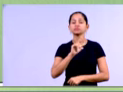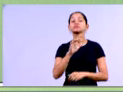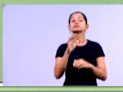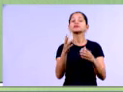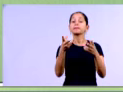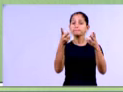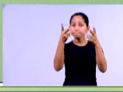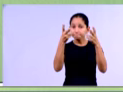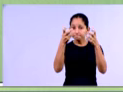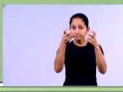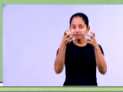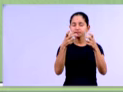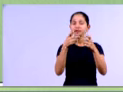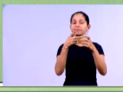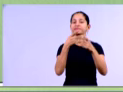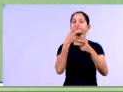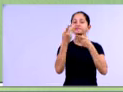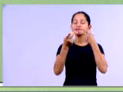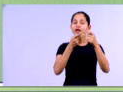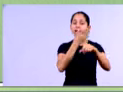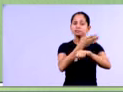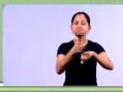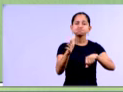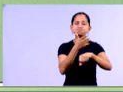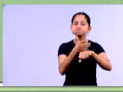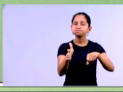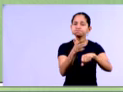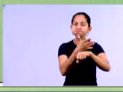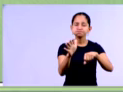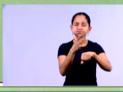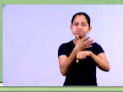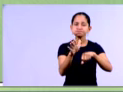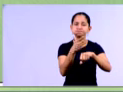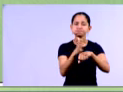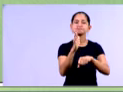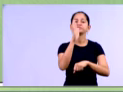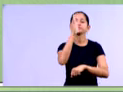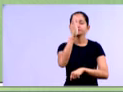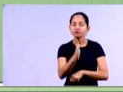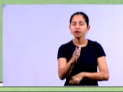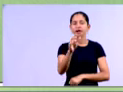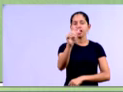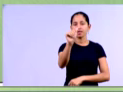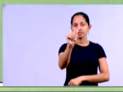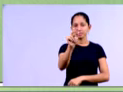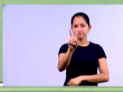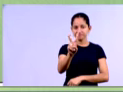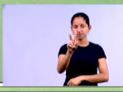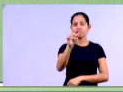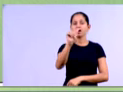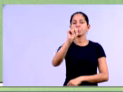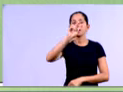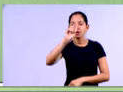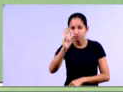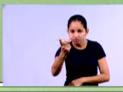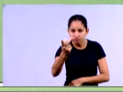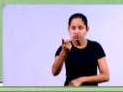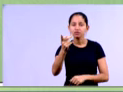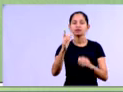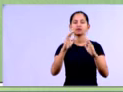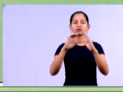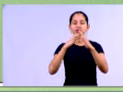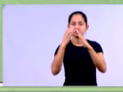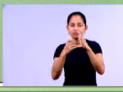notem que o nosso exercício, ele foi mais para treinamento de vocês, né, porque a análise vertical, horizontal e a fórmula de previsão de